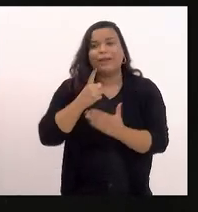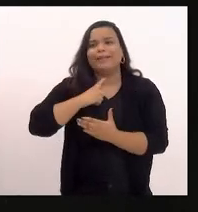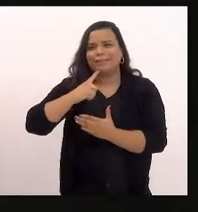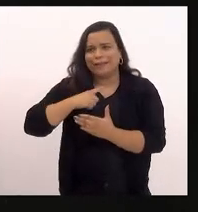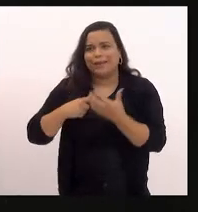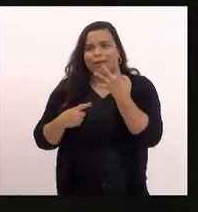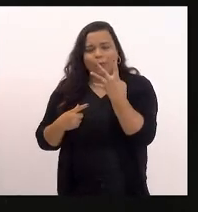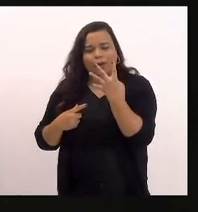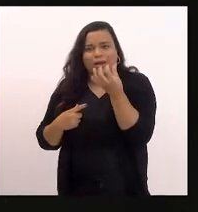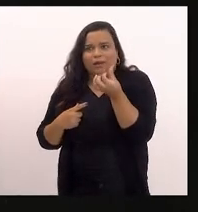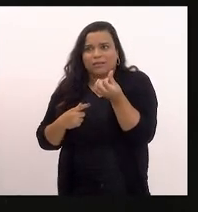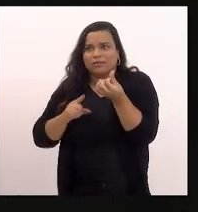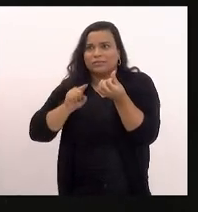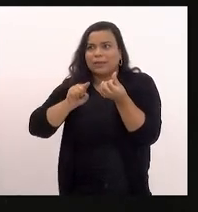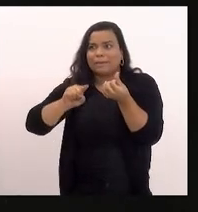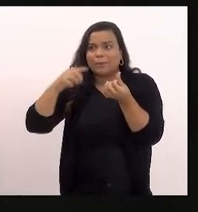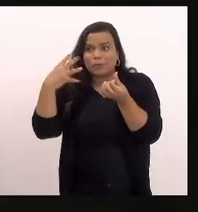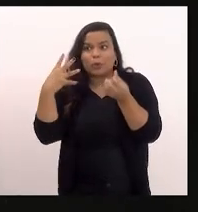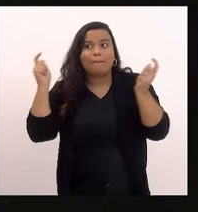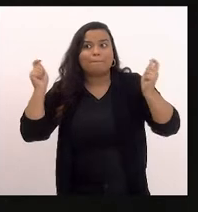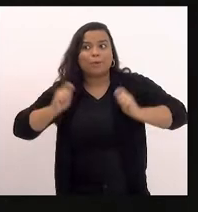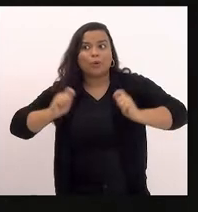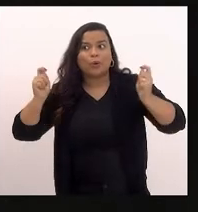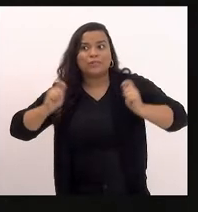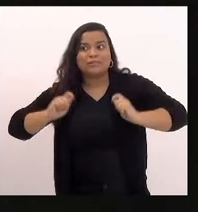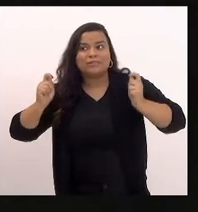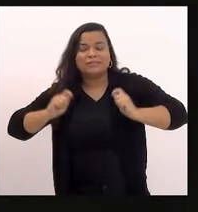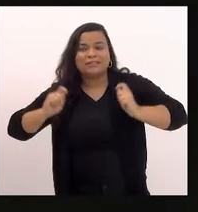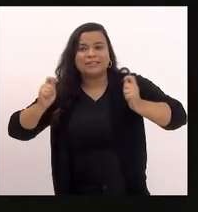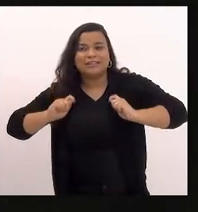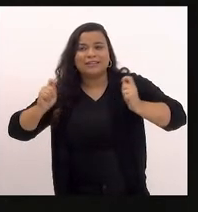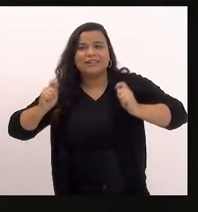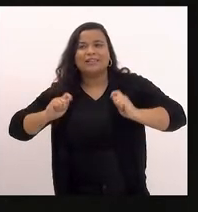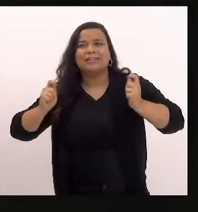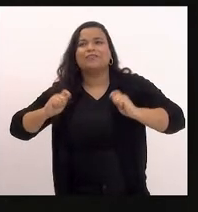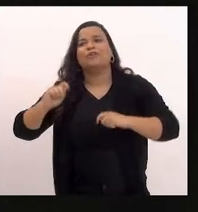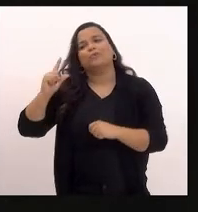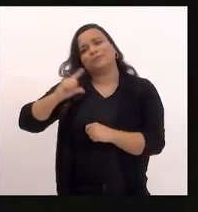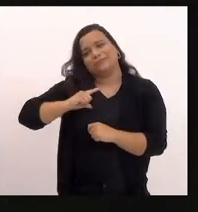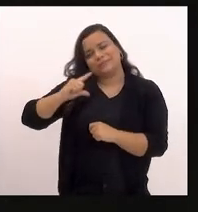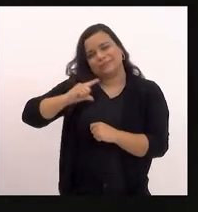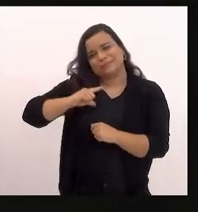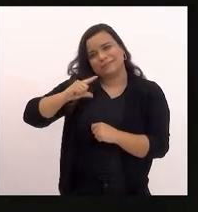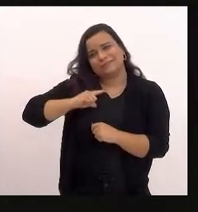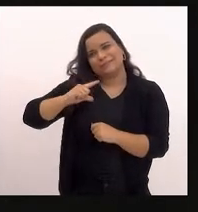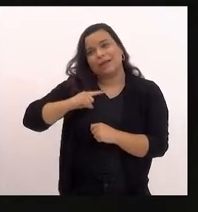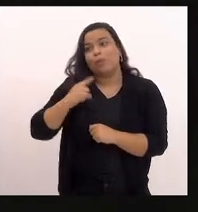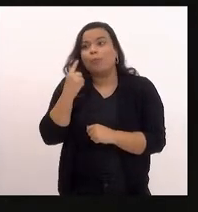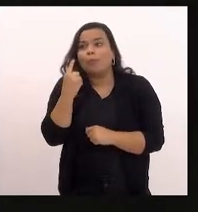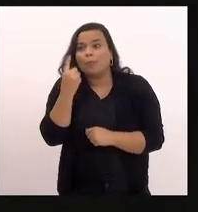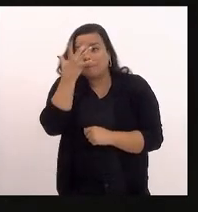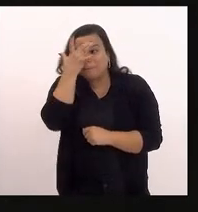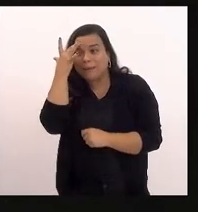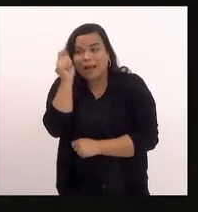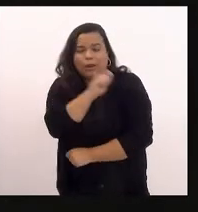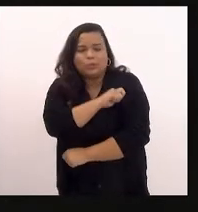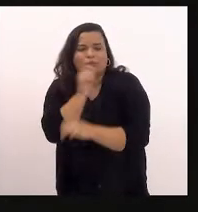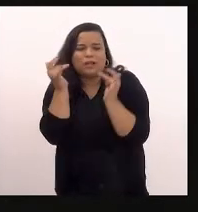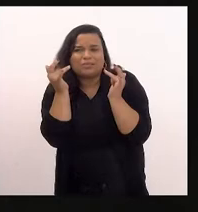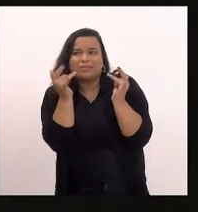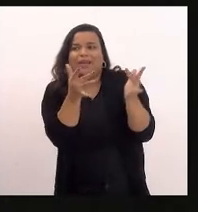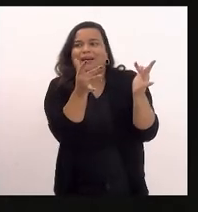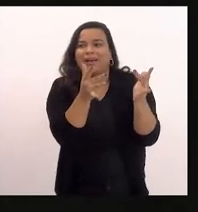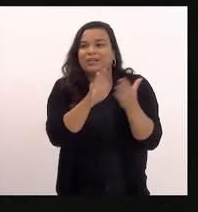.4 de probabilidade de ter ao menos um aluno que abandonou a